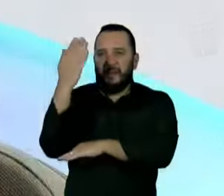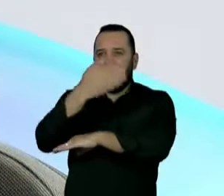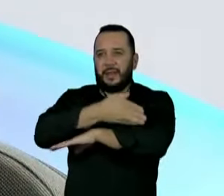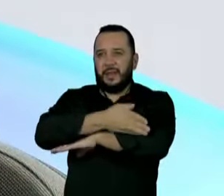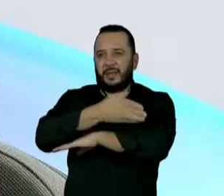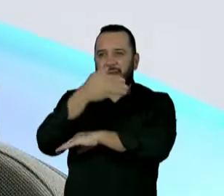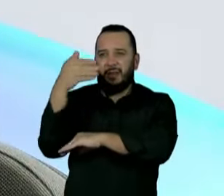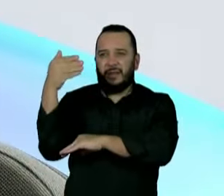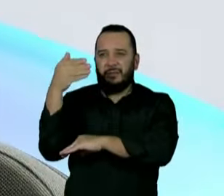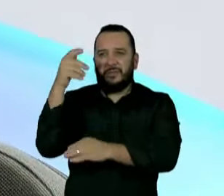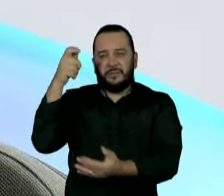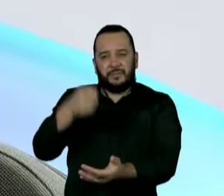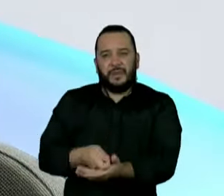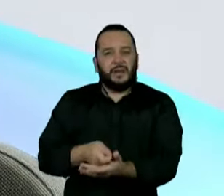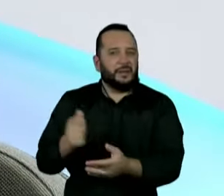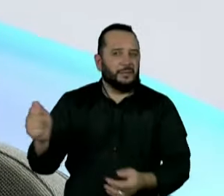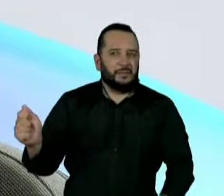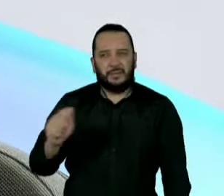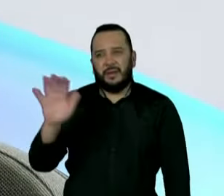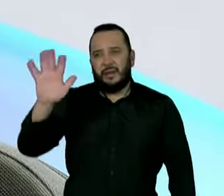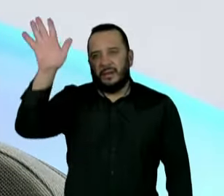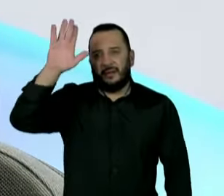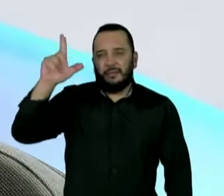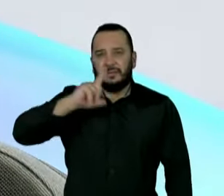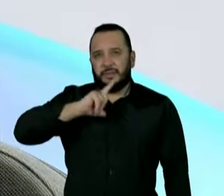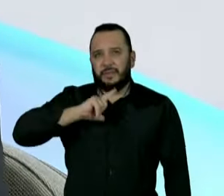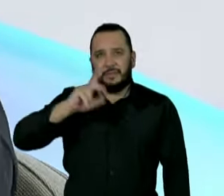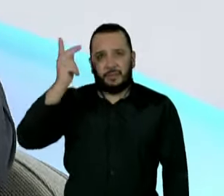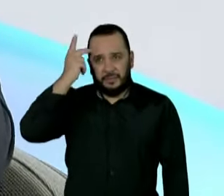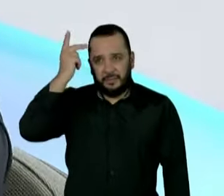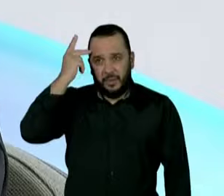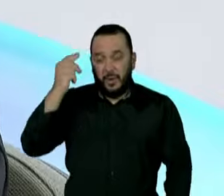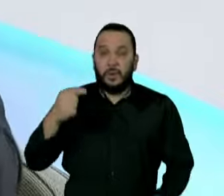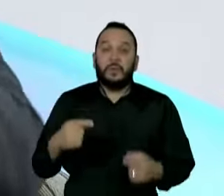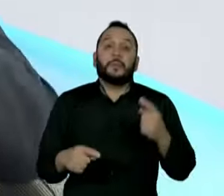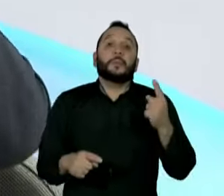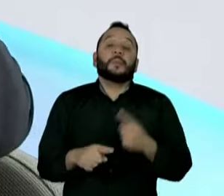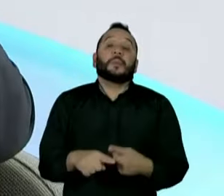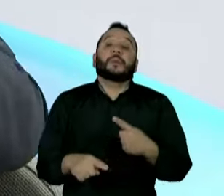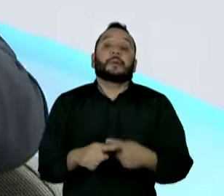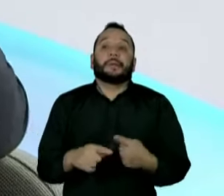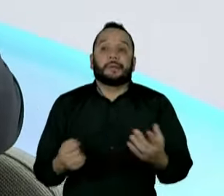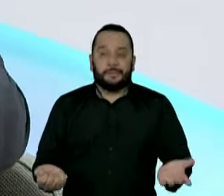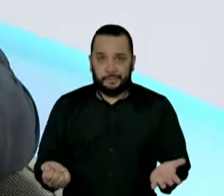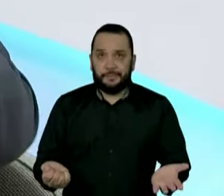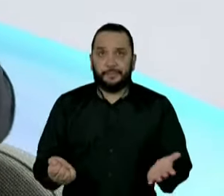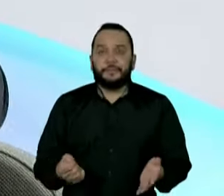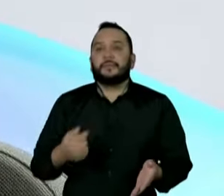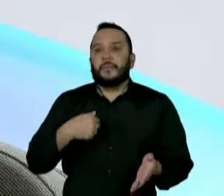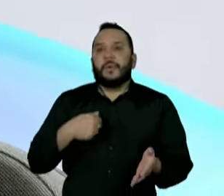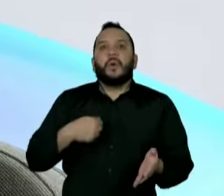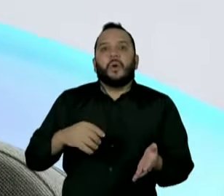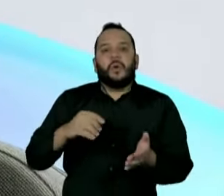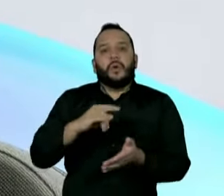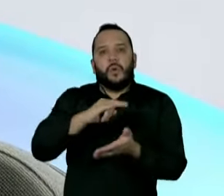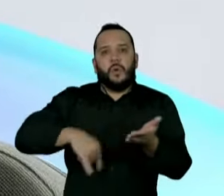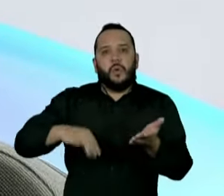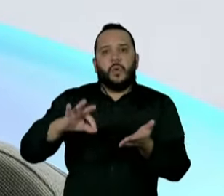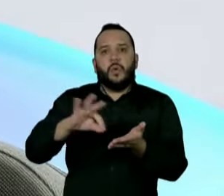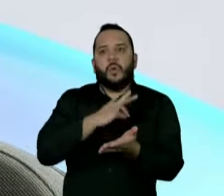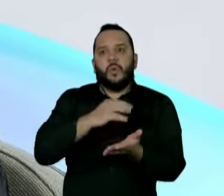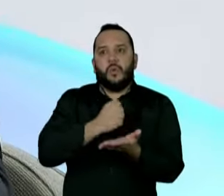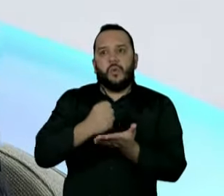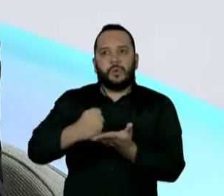e estão pagando esses números absurdos de São Paulo por conta de prorrogações de contratos que foram feitos agora.